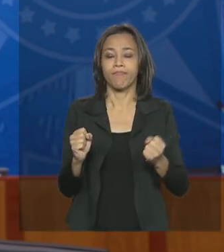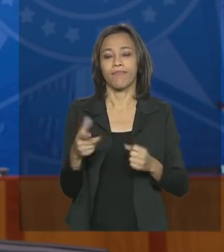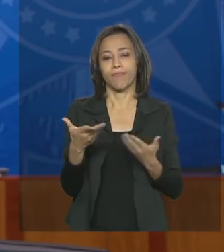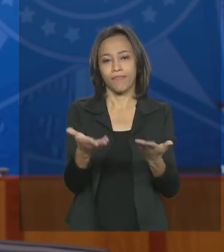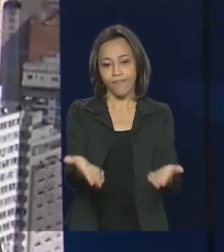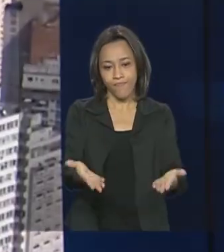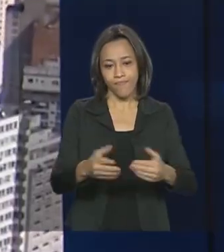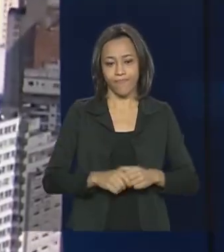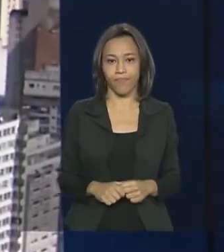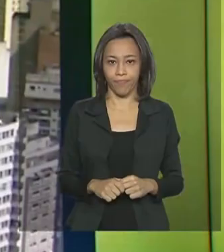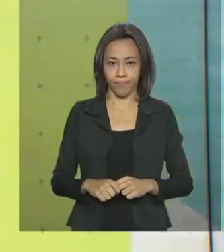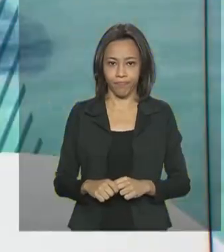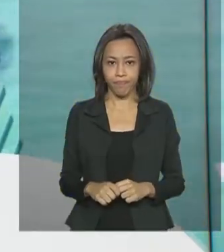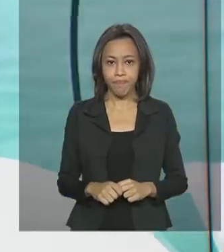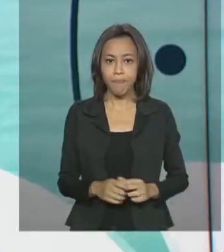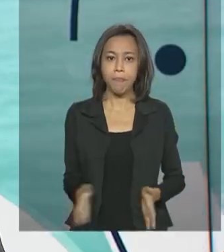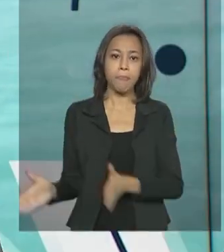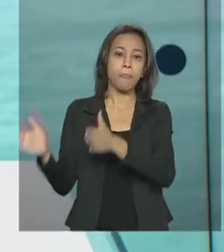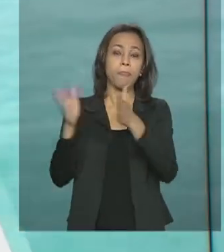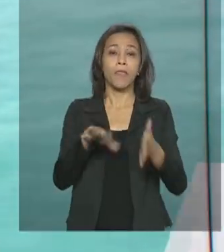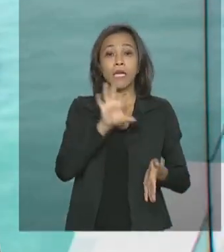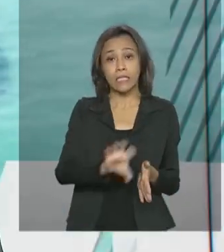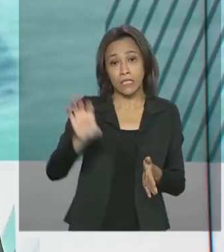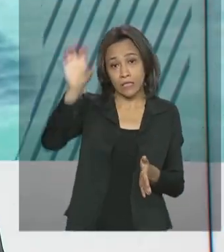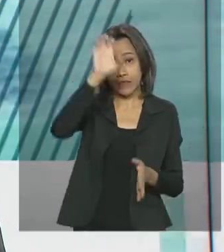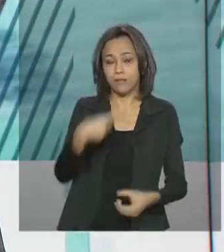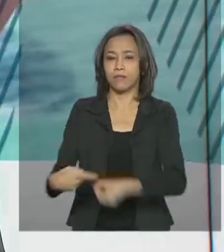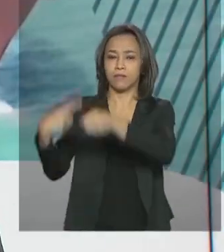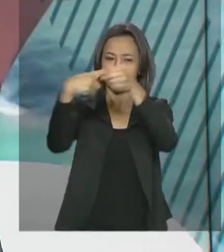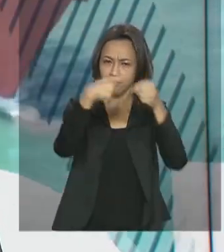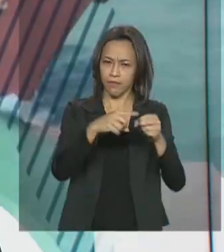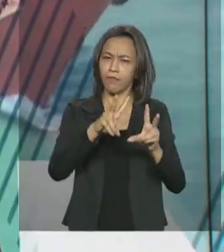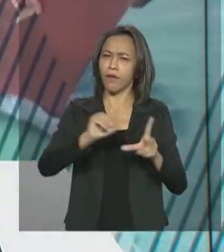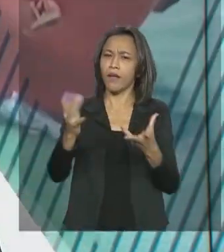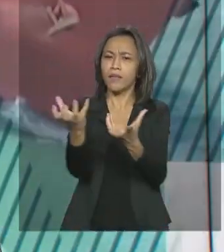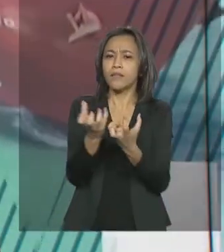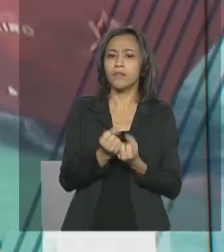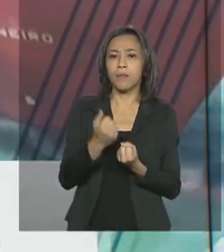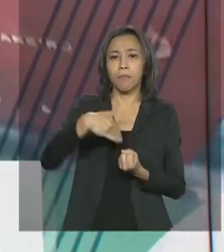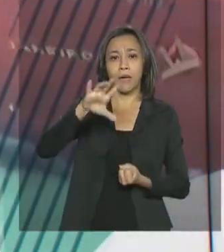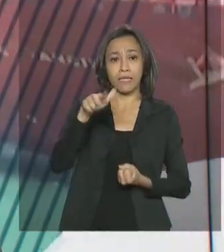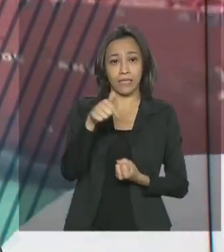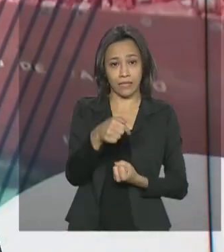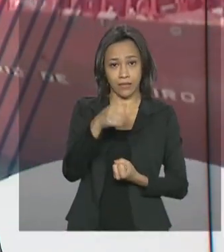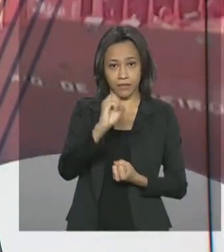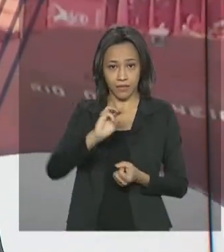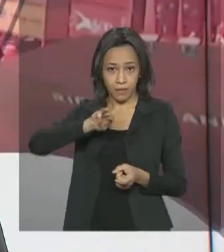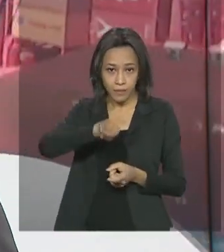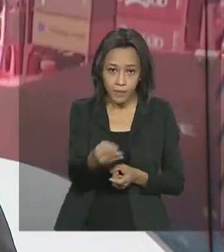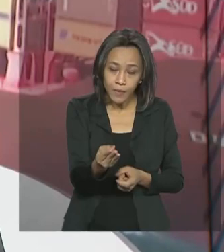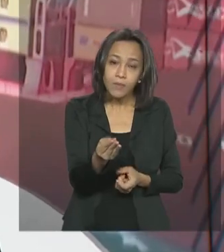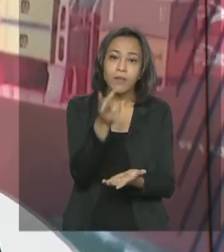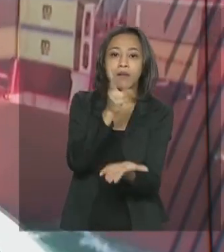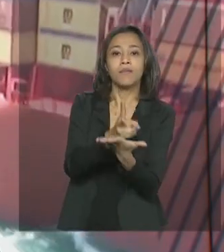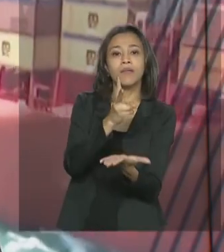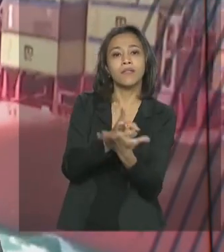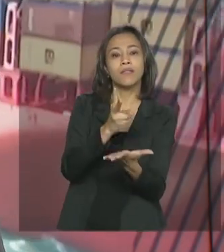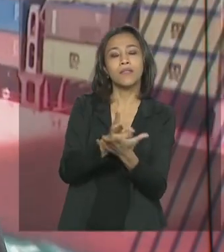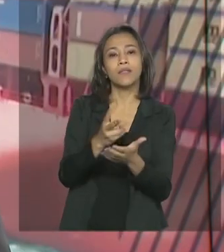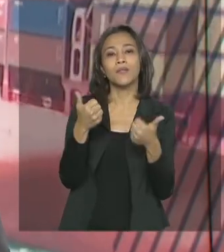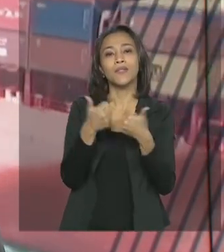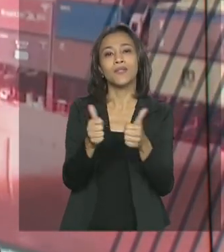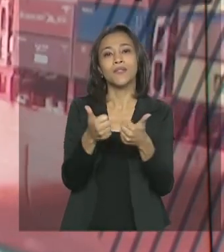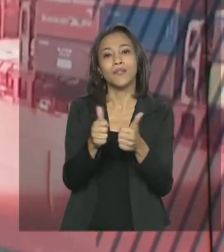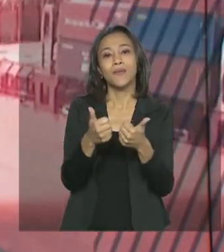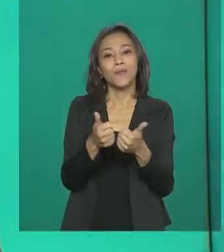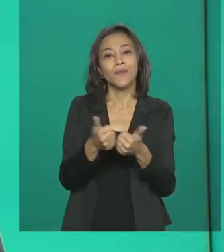governo agora. Estados e municípios vão receber mais de 70 milhões de reais para a manutenção do transporte escolar